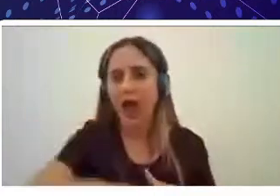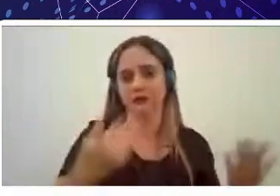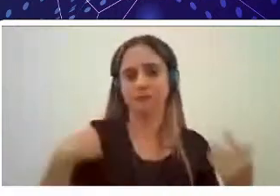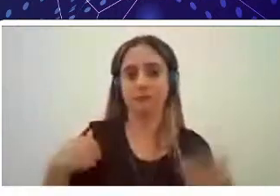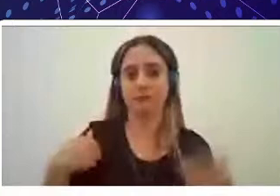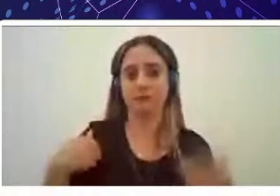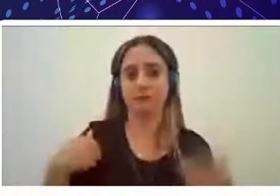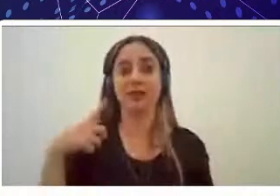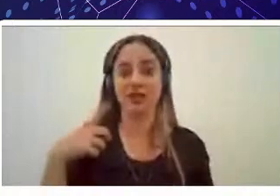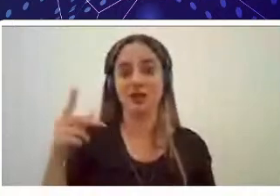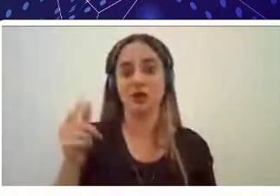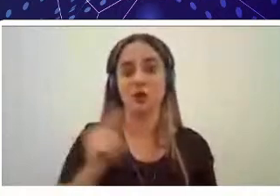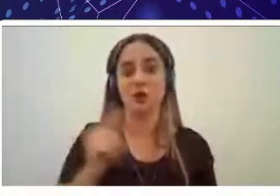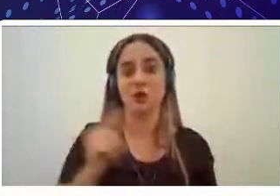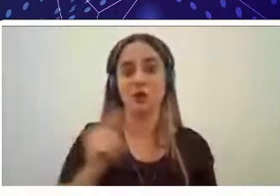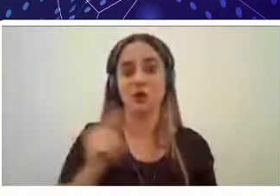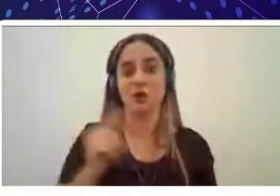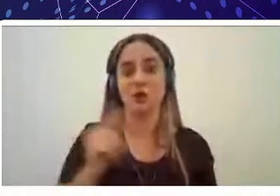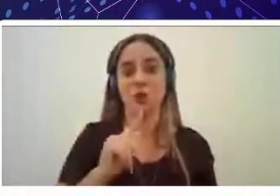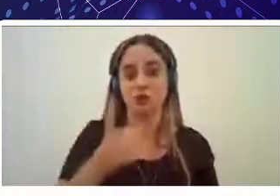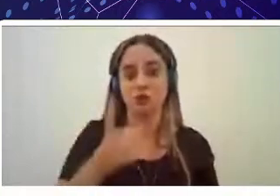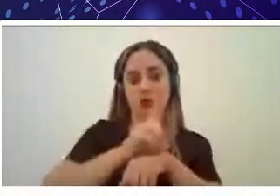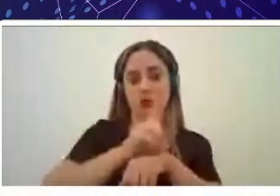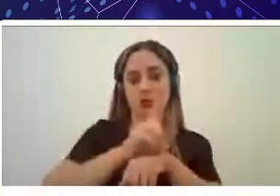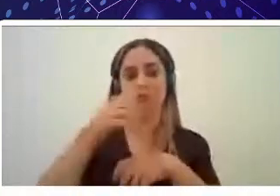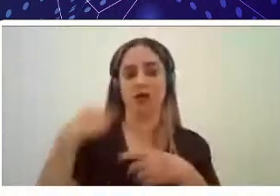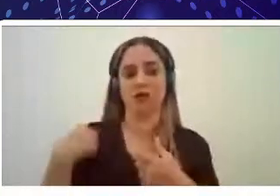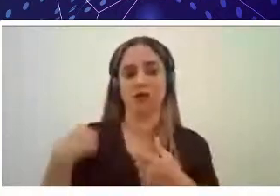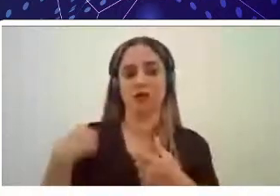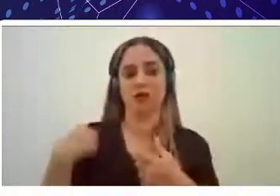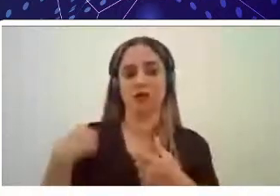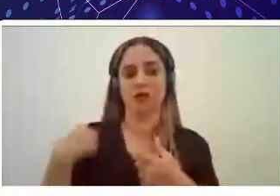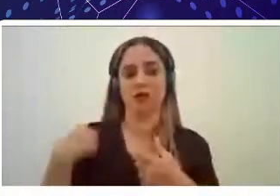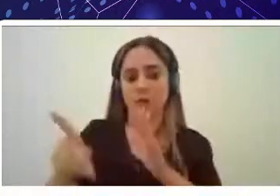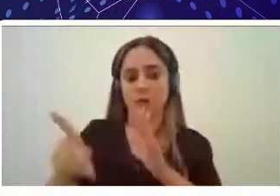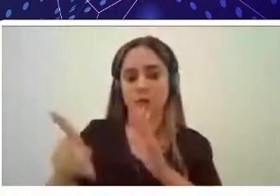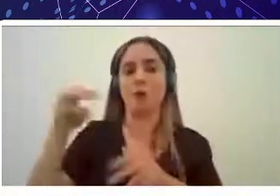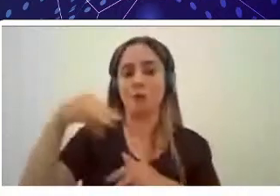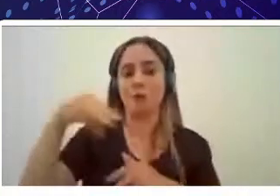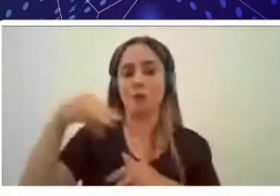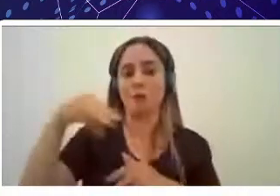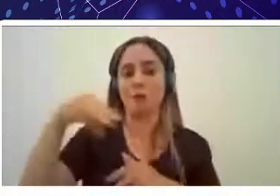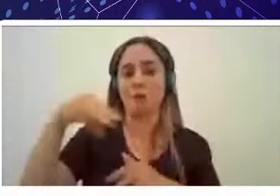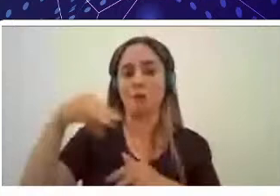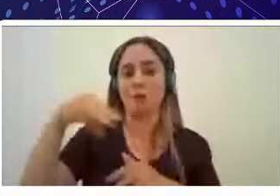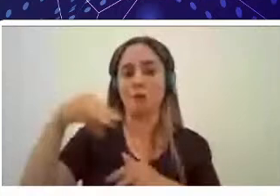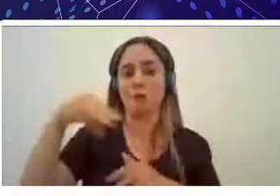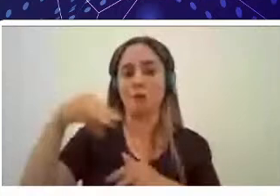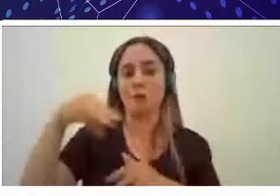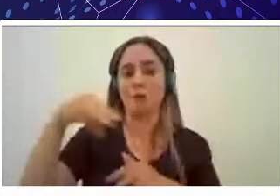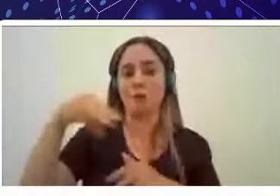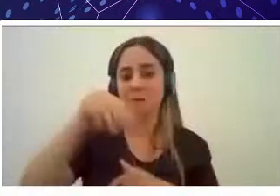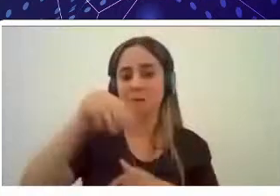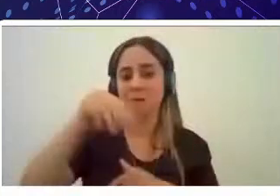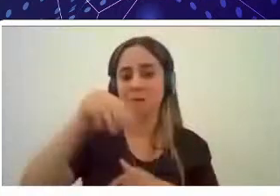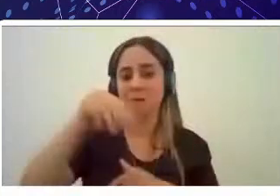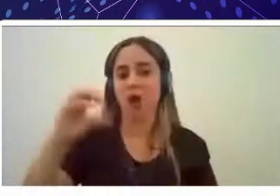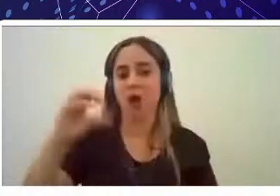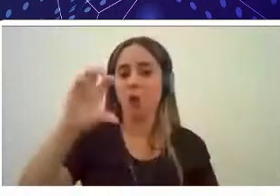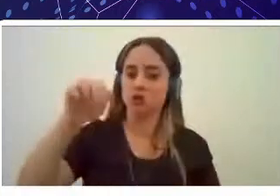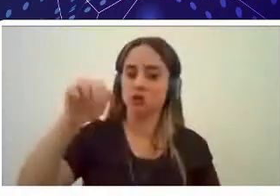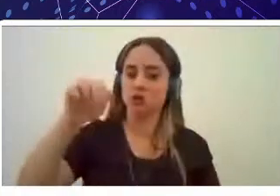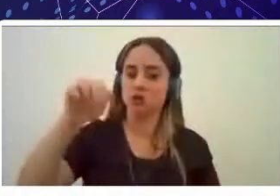e atua nessa parte oceanográfica, na parte de oceanografinha. Enfim, a gente tem uma série de linhas de produção.